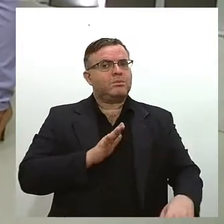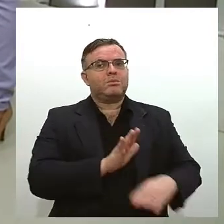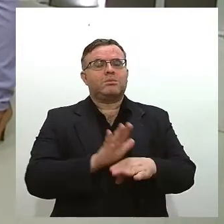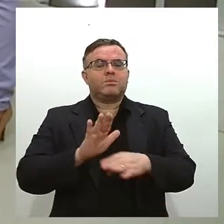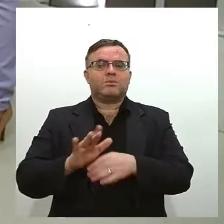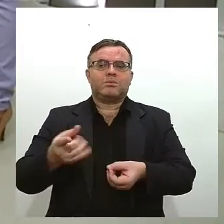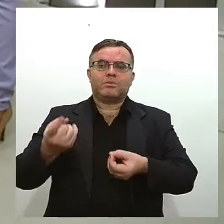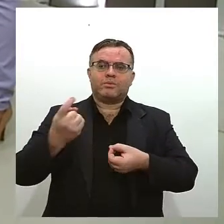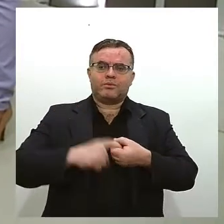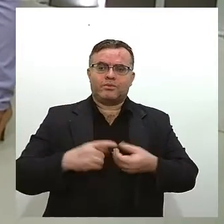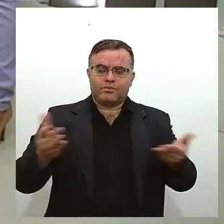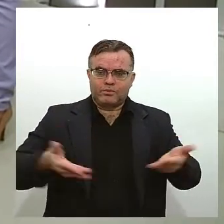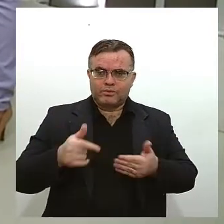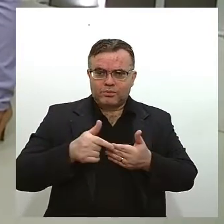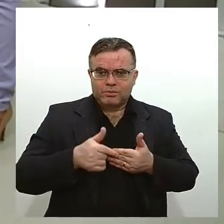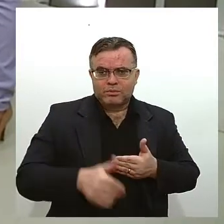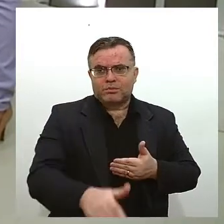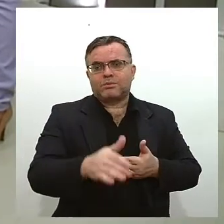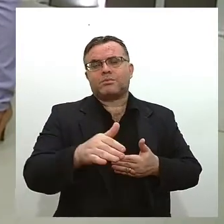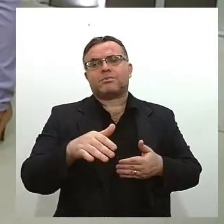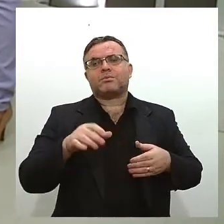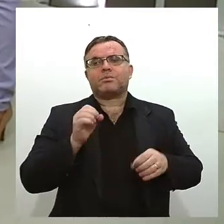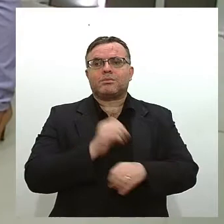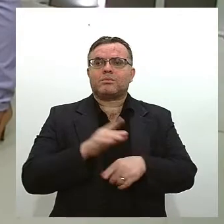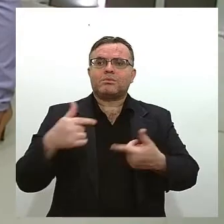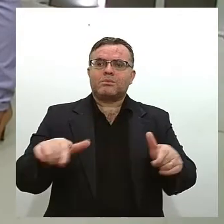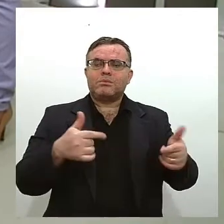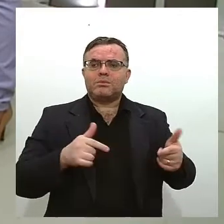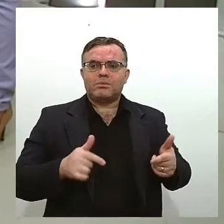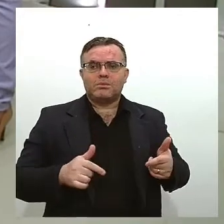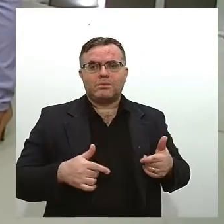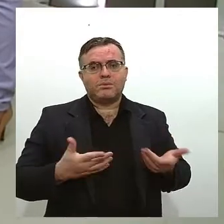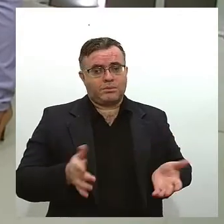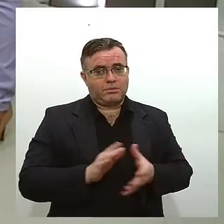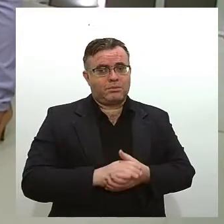retomada agora também com relação aos empregos mais para frente?